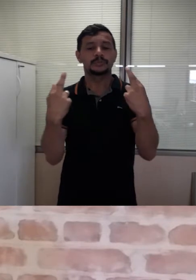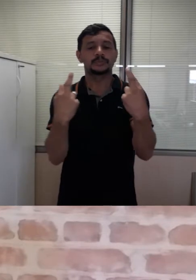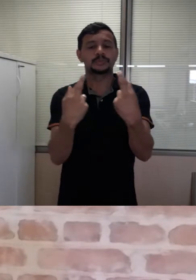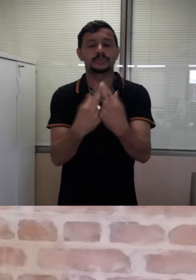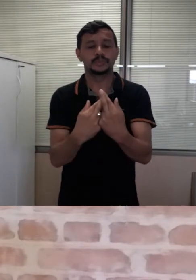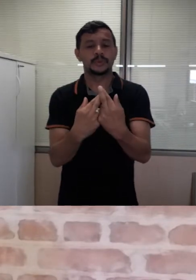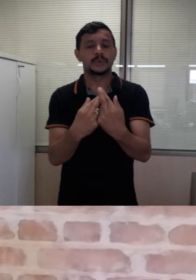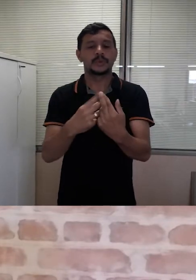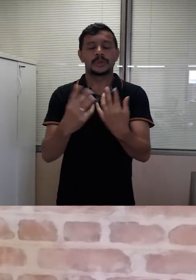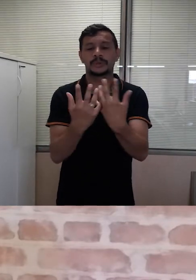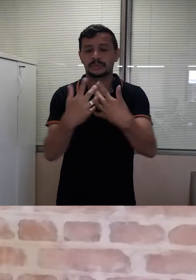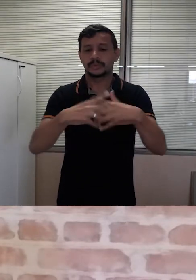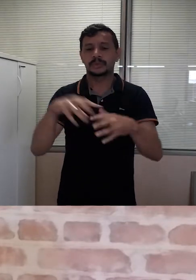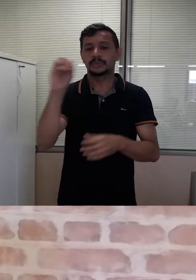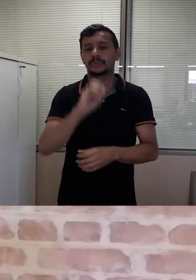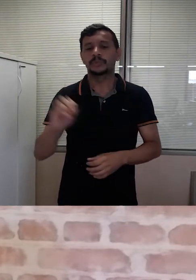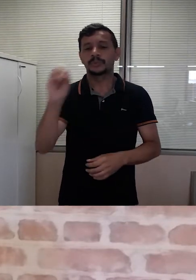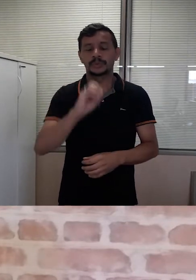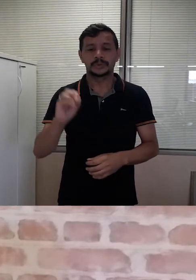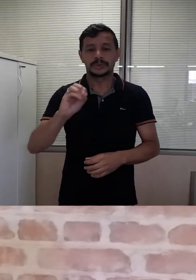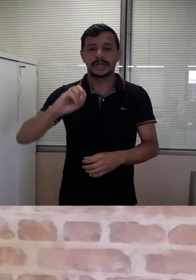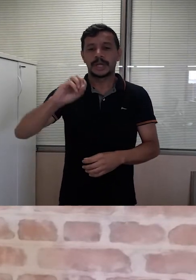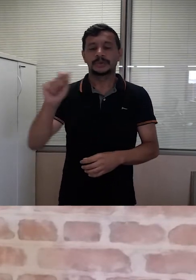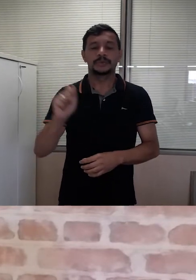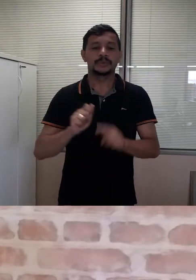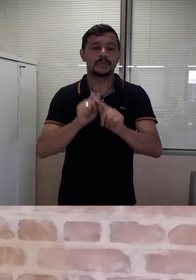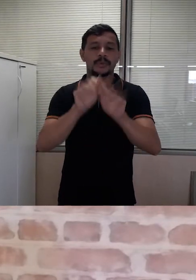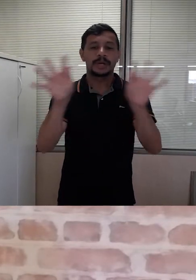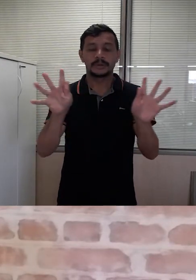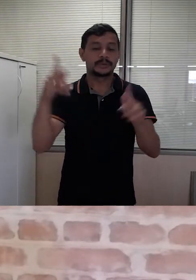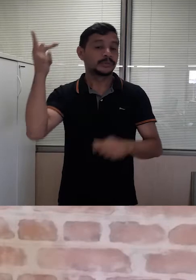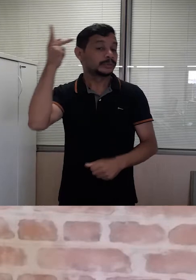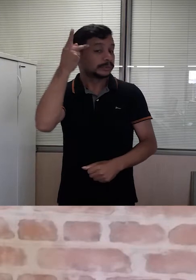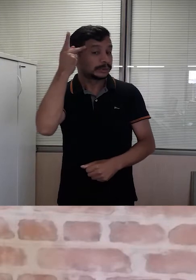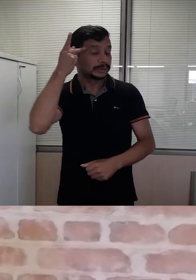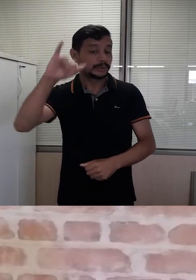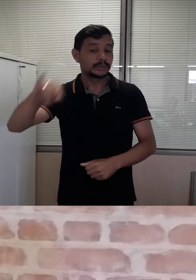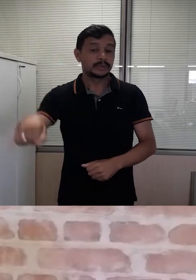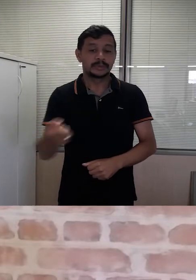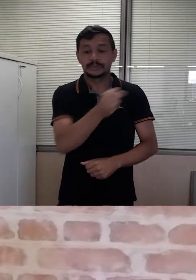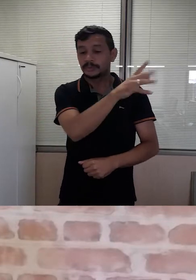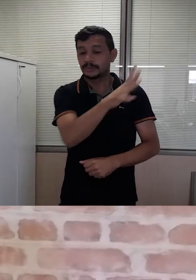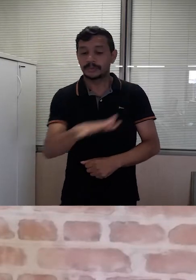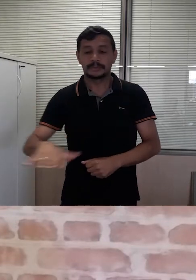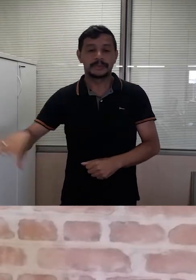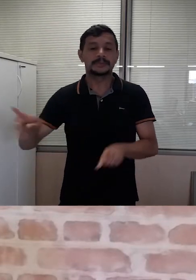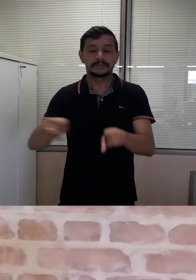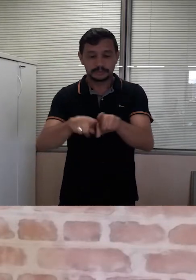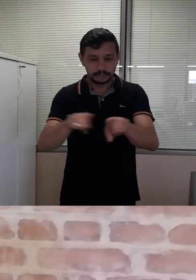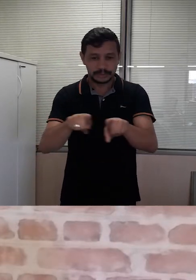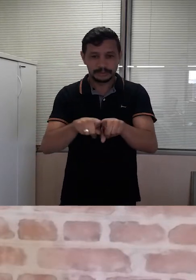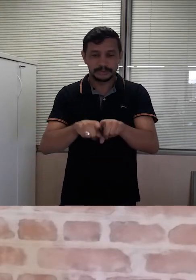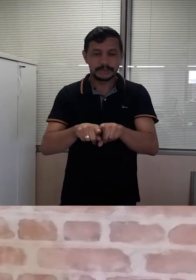dirigentes sindicais dos metalúrgicos de Osasco, Guarulhos, São Paulo, Jundiaí e Baixada